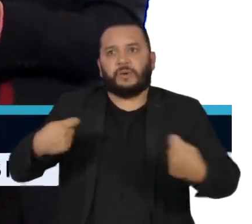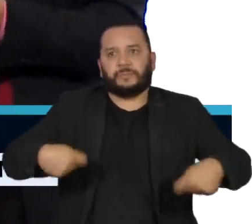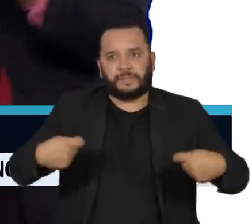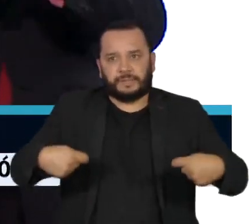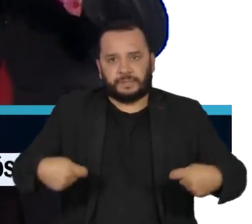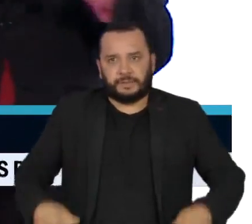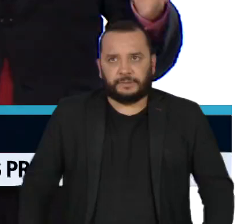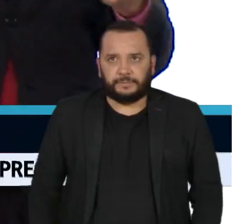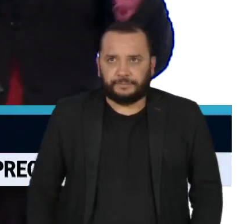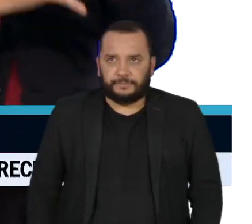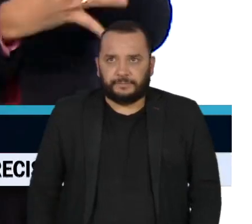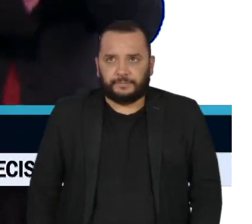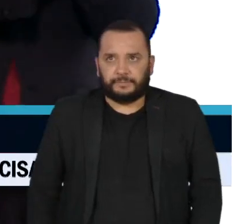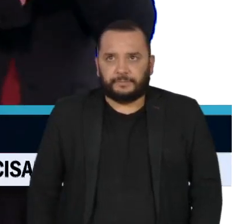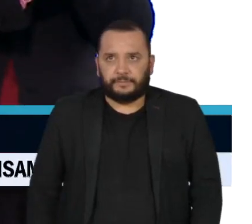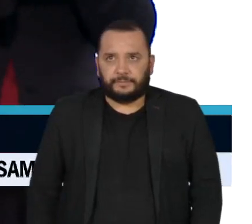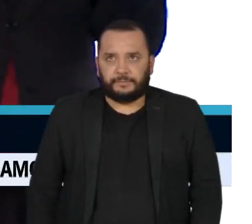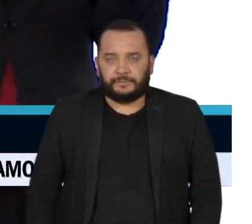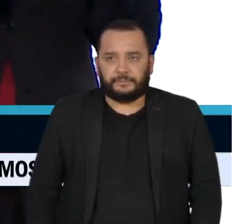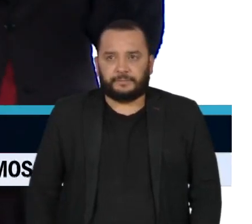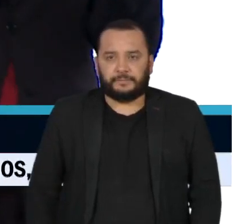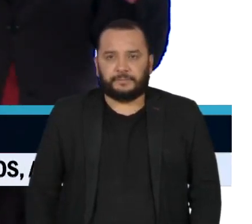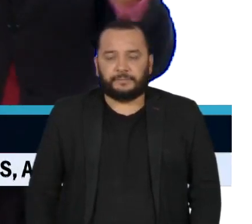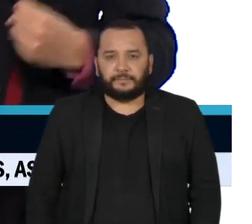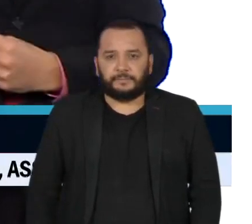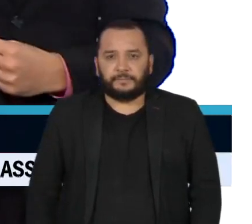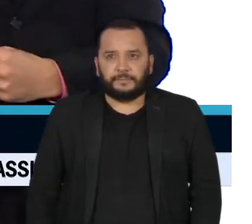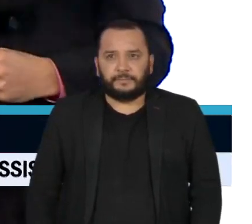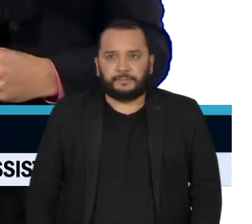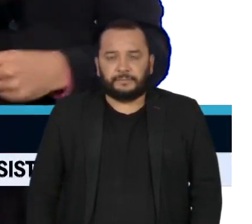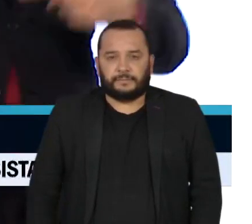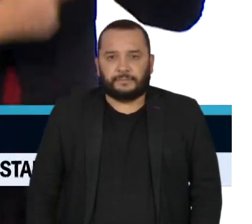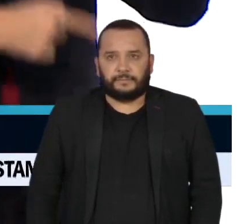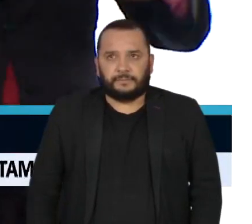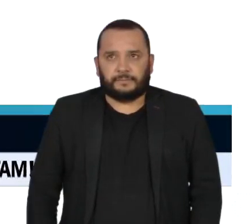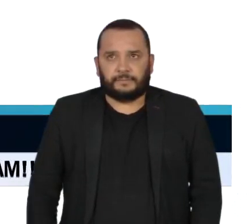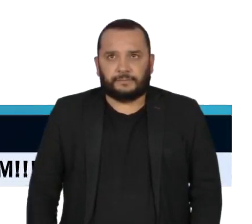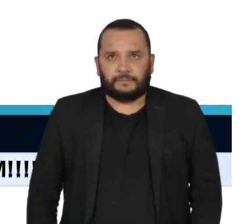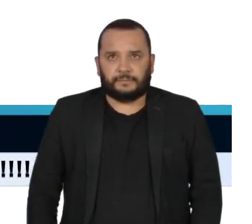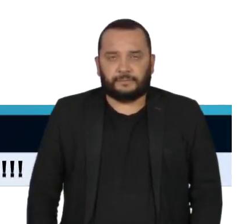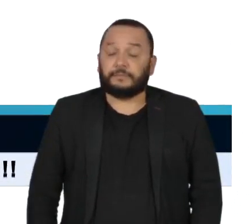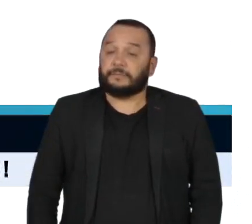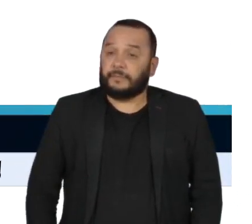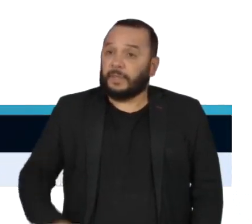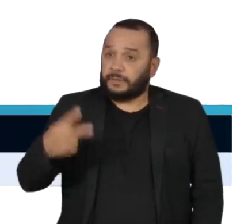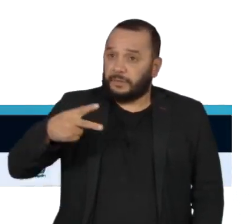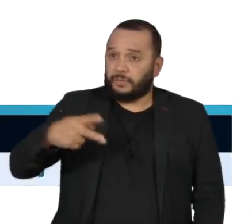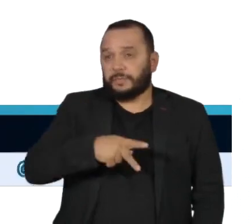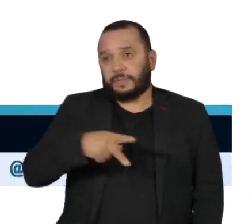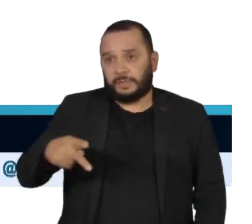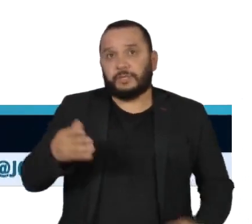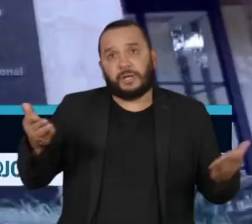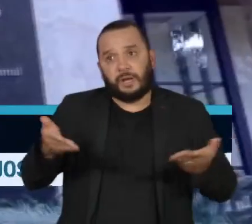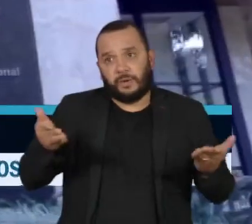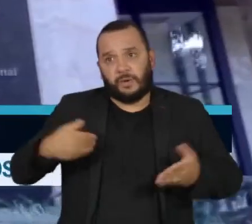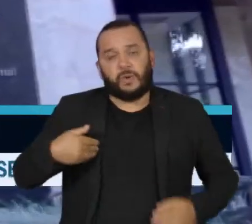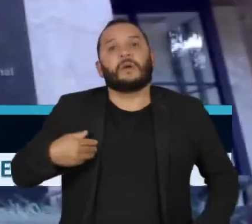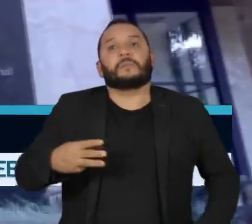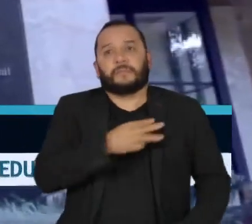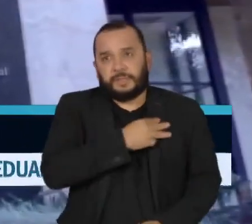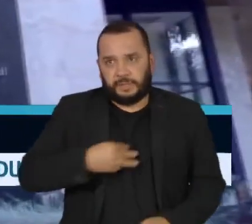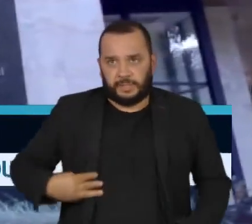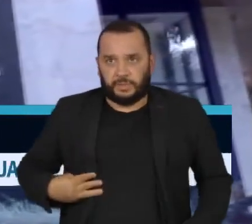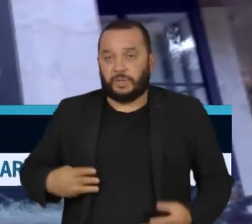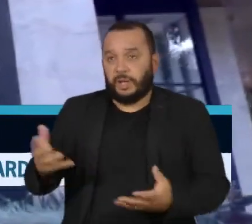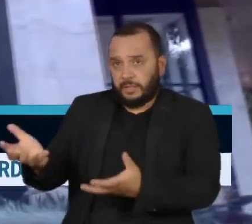sustentabilidade é ponto de partida de toda a política industrial. O vice-presidente e agora ministro recebeu da